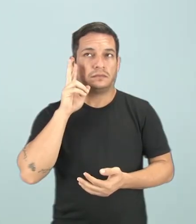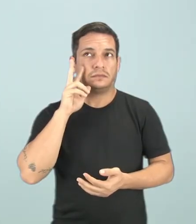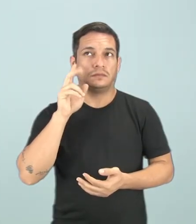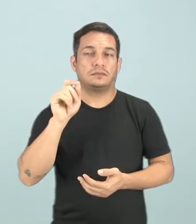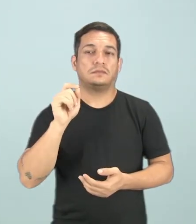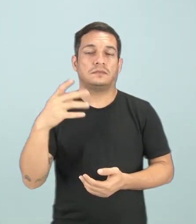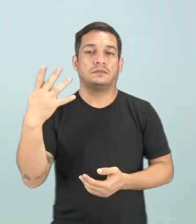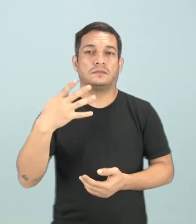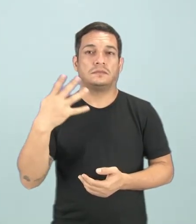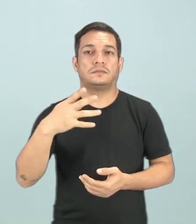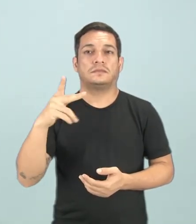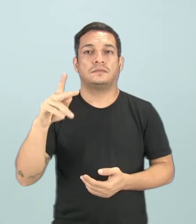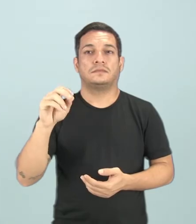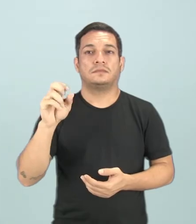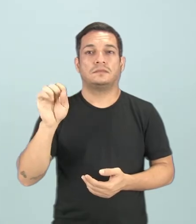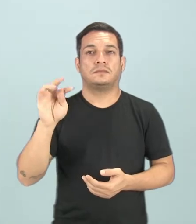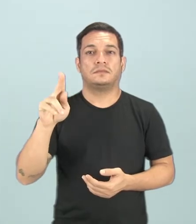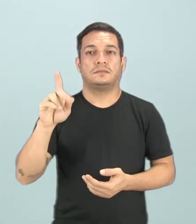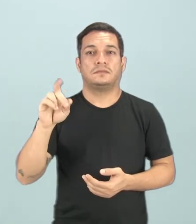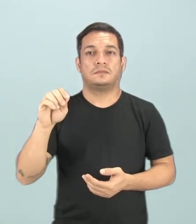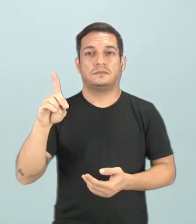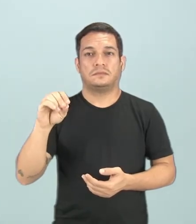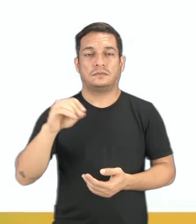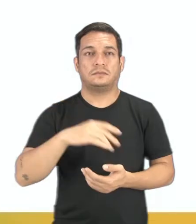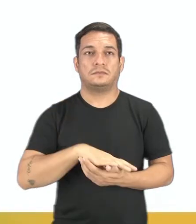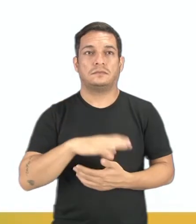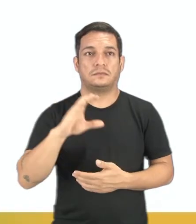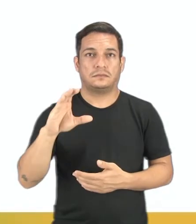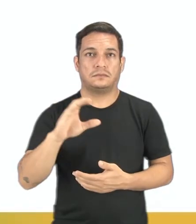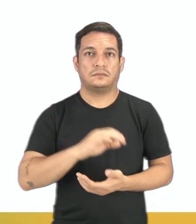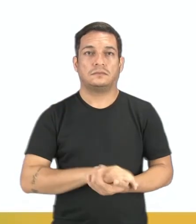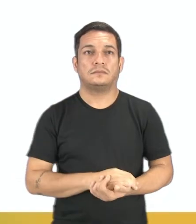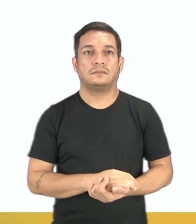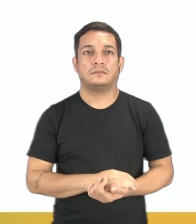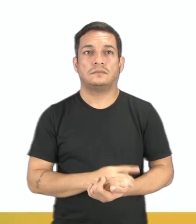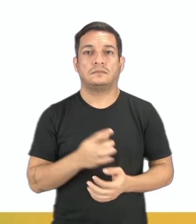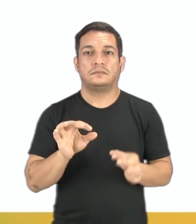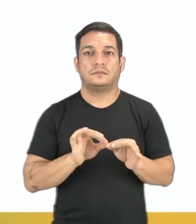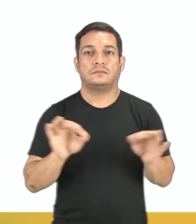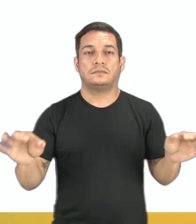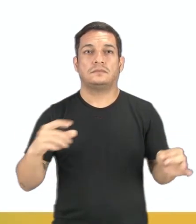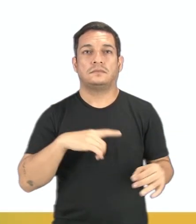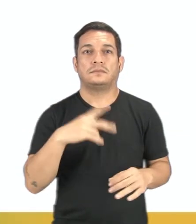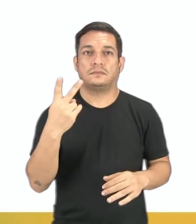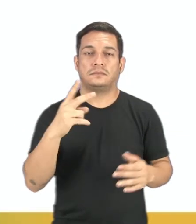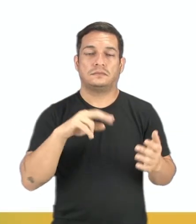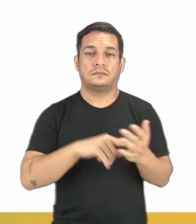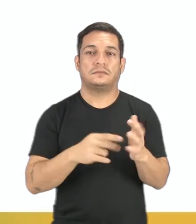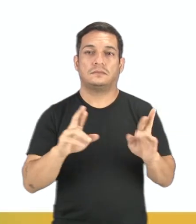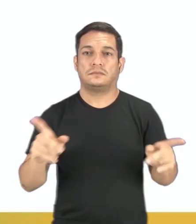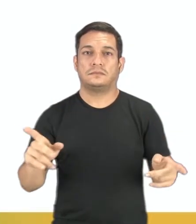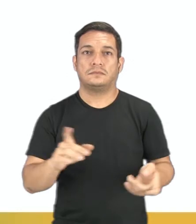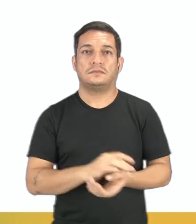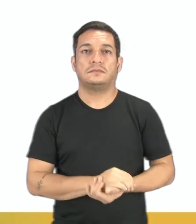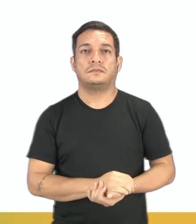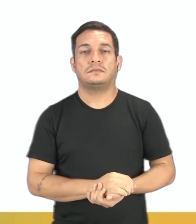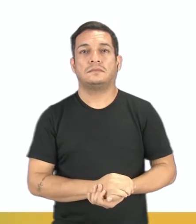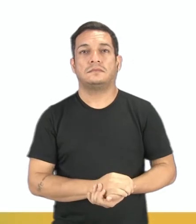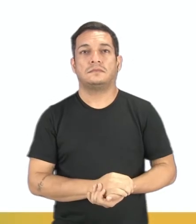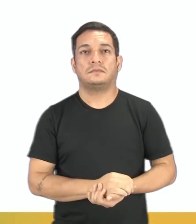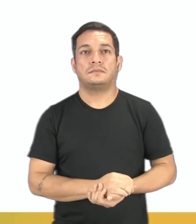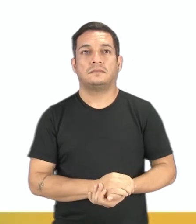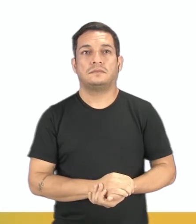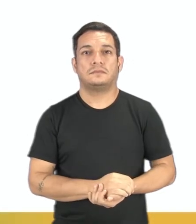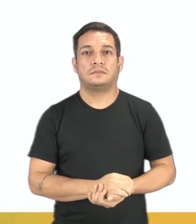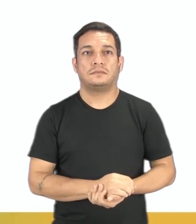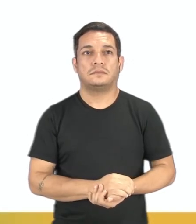quarto postulado. Letra C. Uma reta contém dois pontos distintos. É